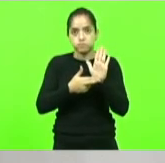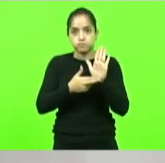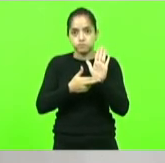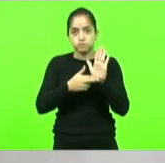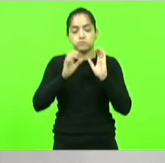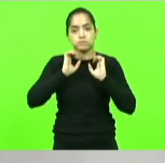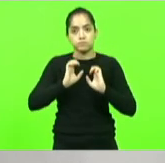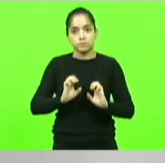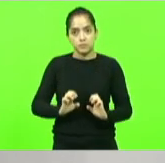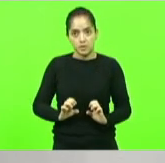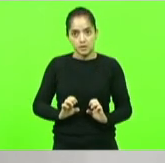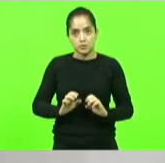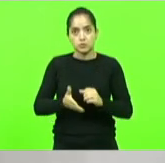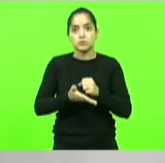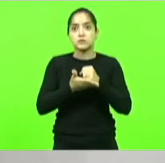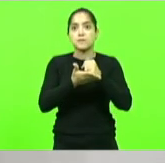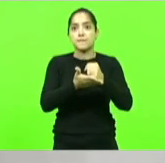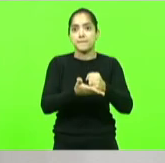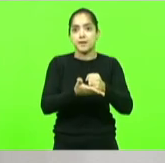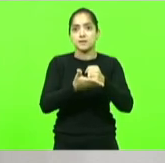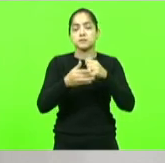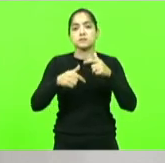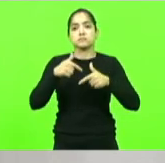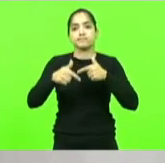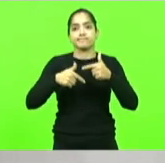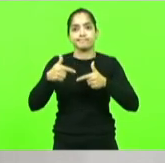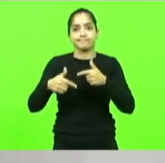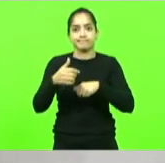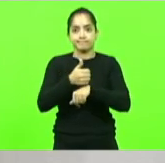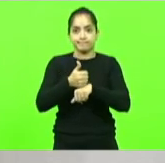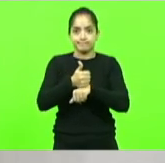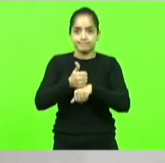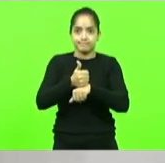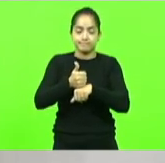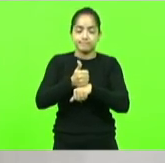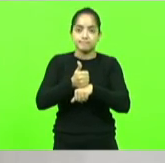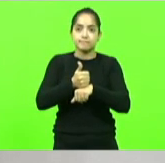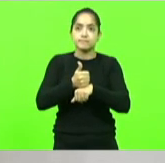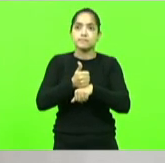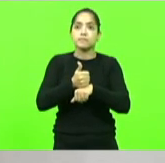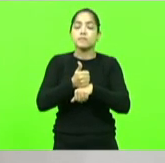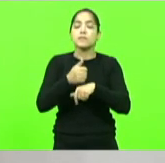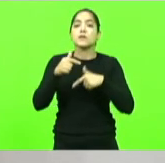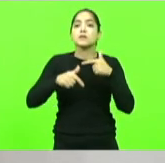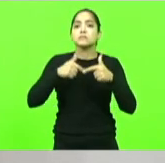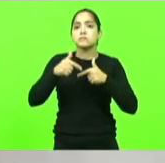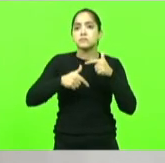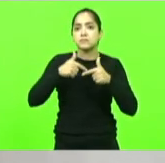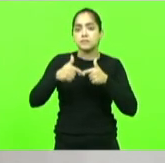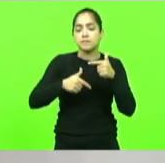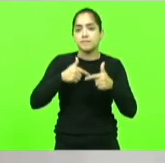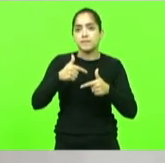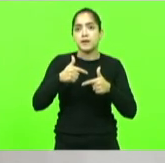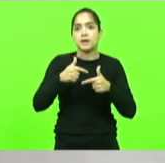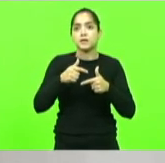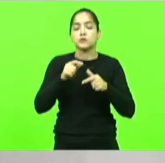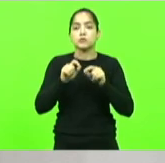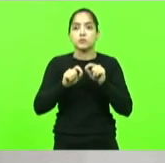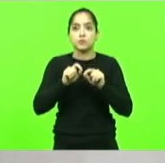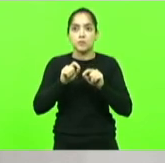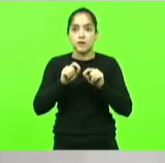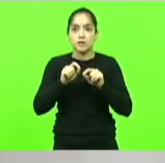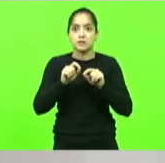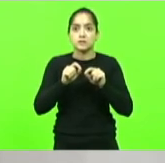que sustentam as práticas profissionais o exercício profissional em psicologia está sujeito aos